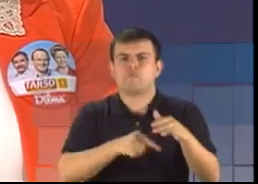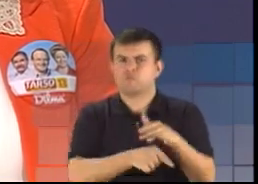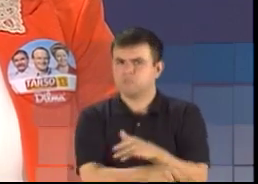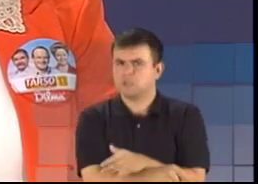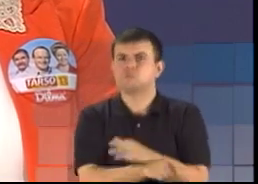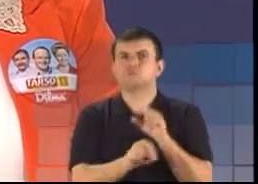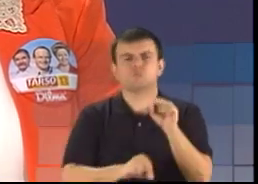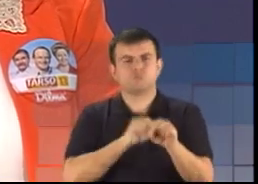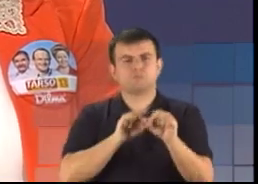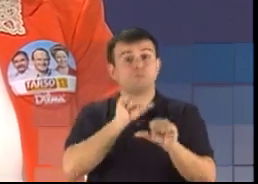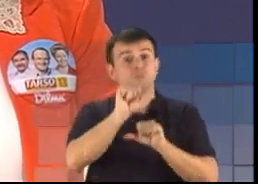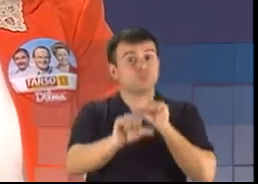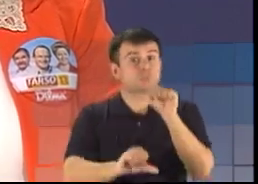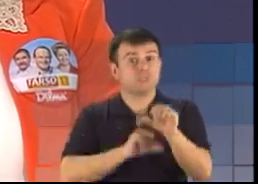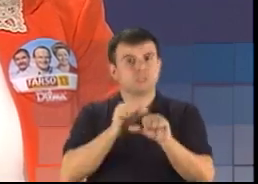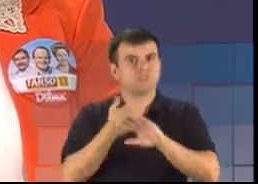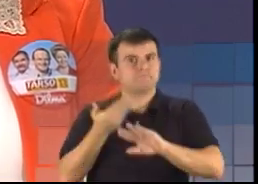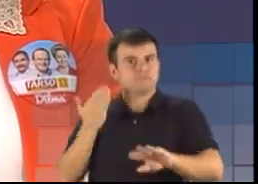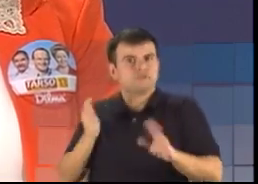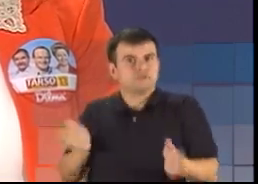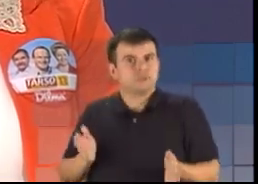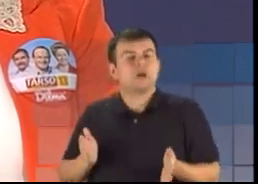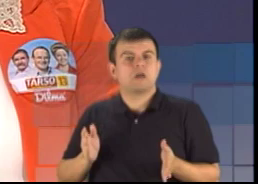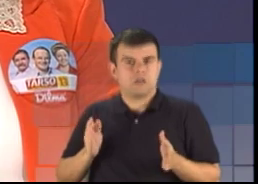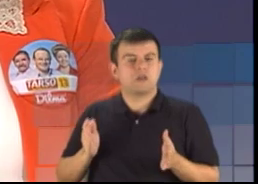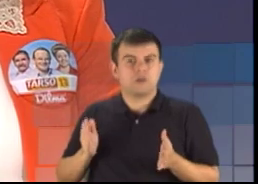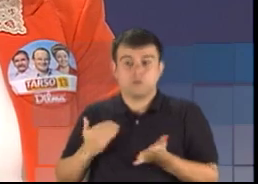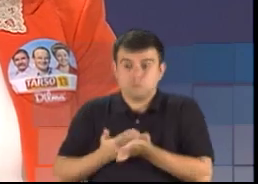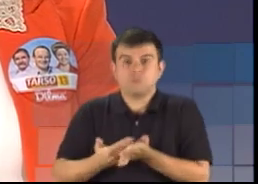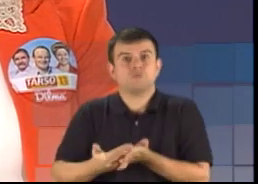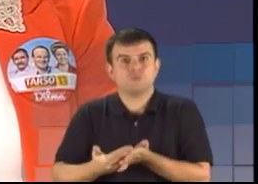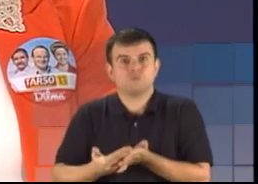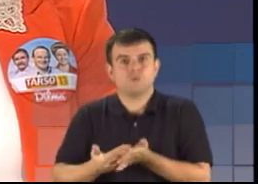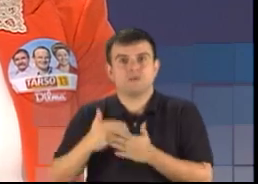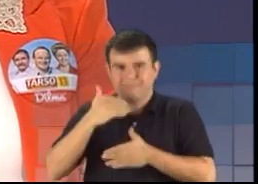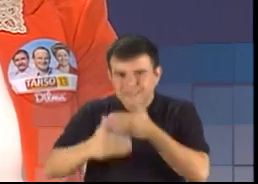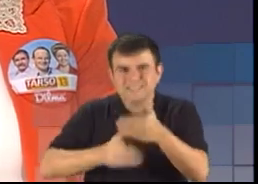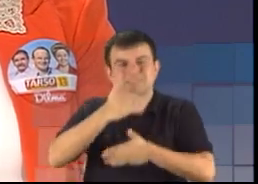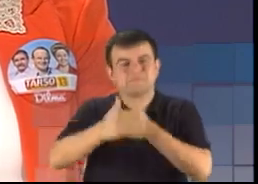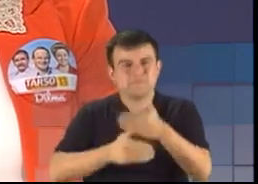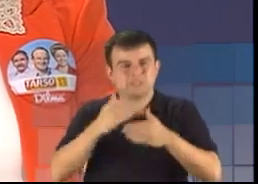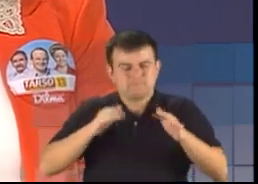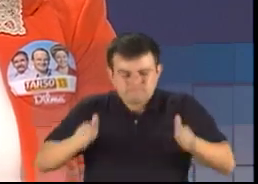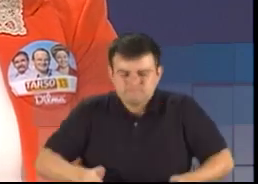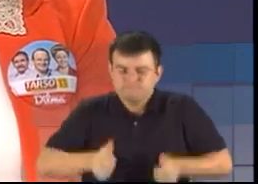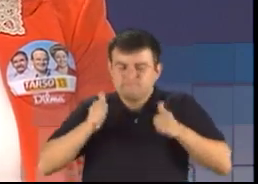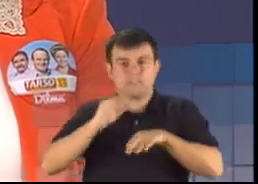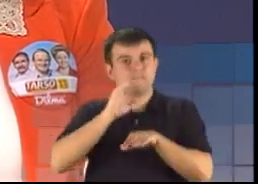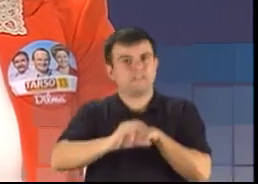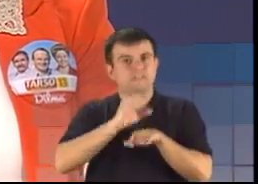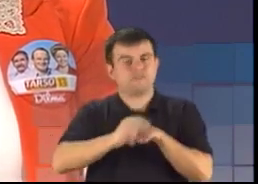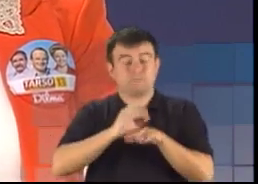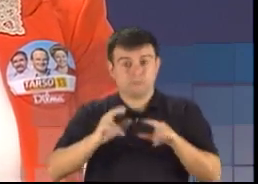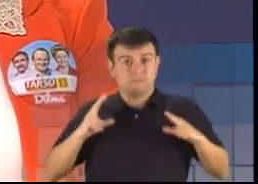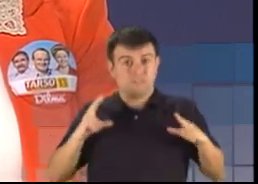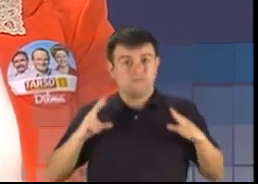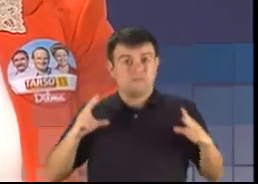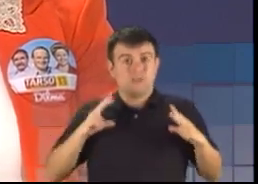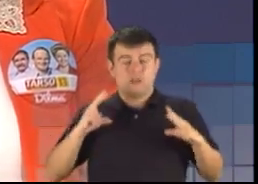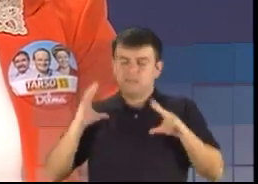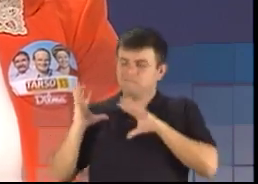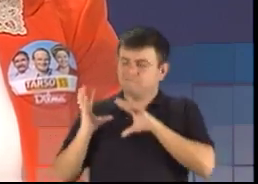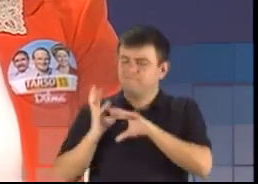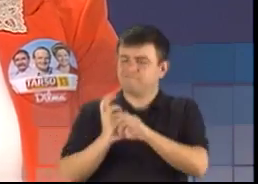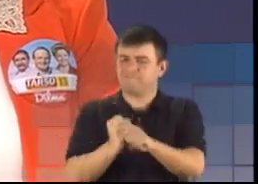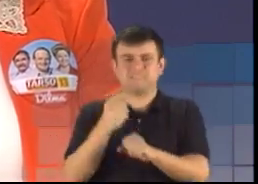mudanças que iniciamos. Esse caminho do crescimento, maior investimento privado da história do Rio Grande do Sul,